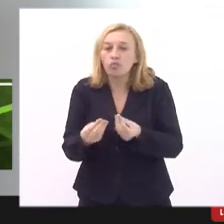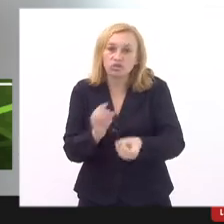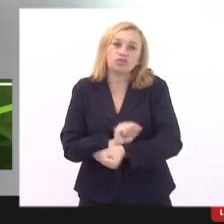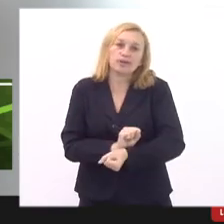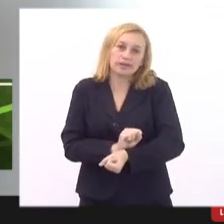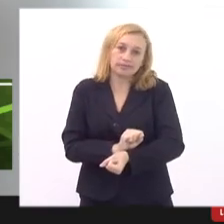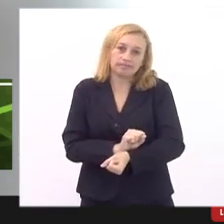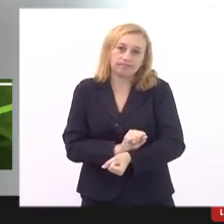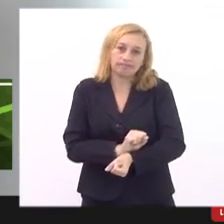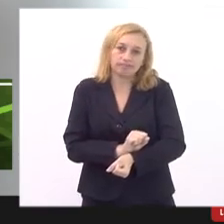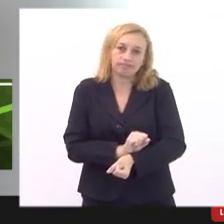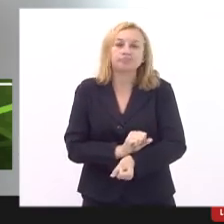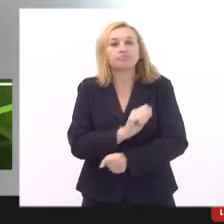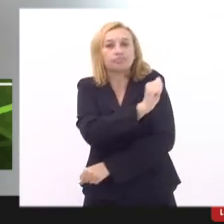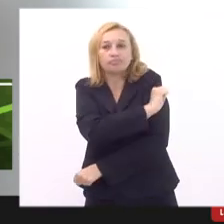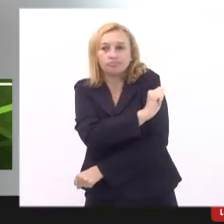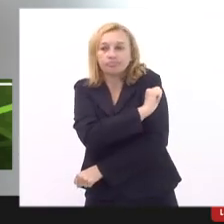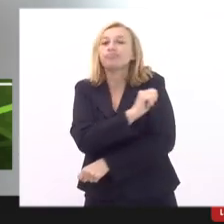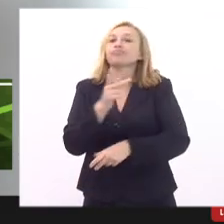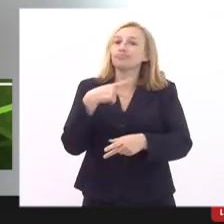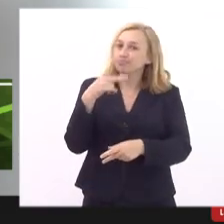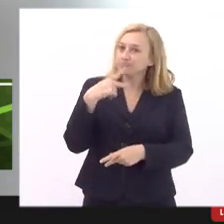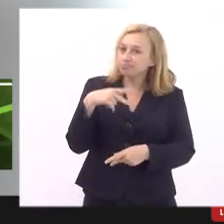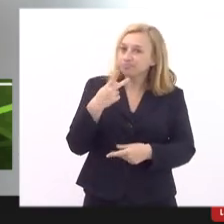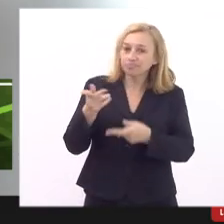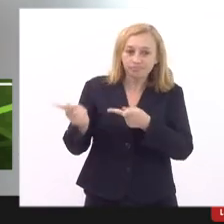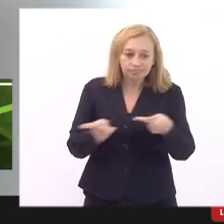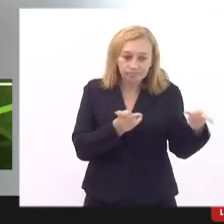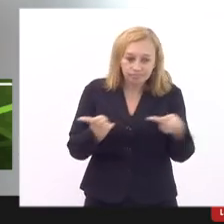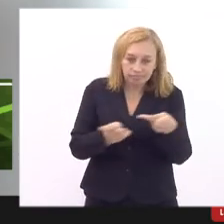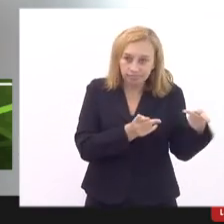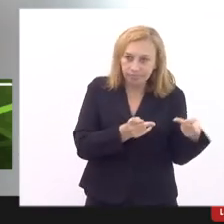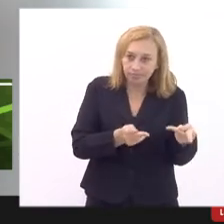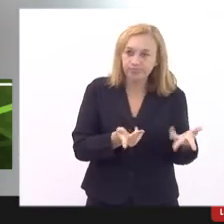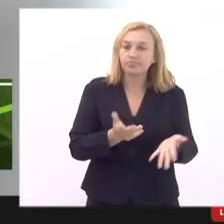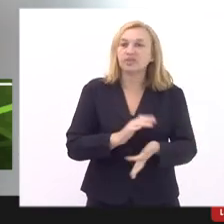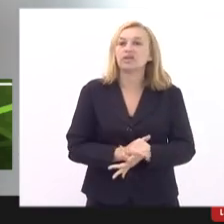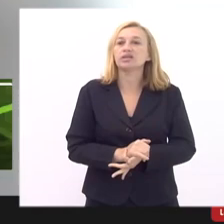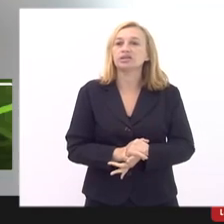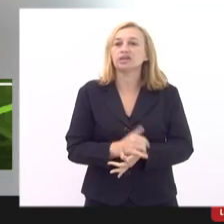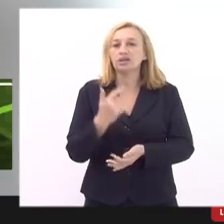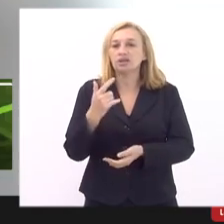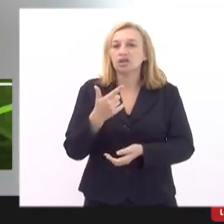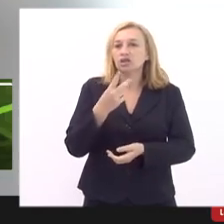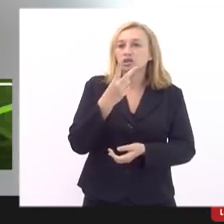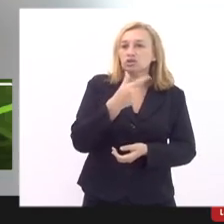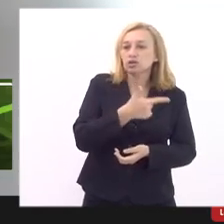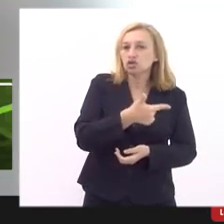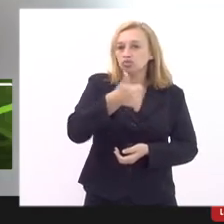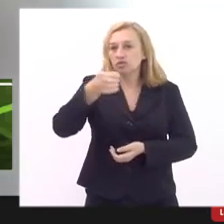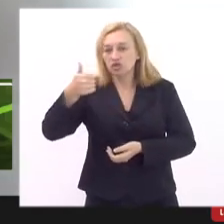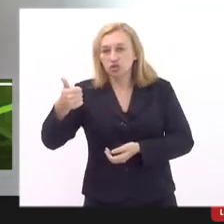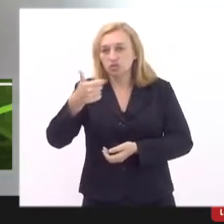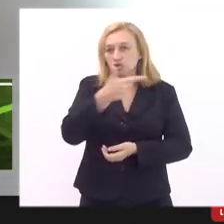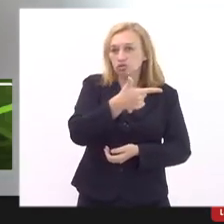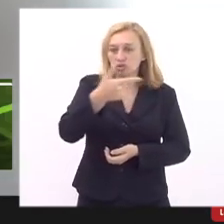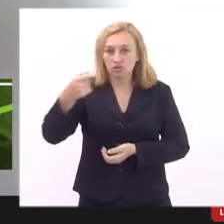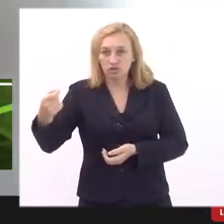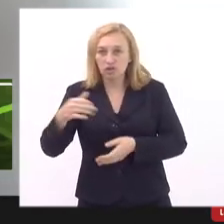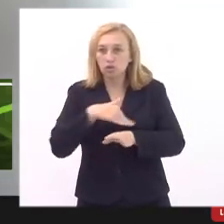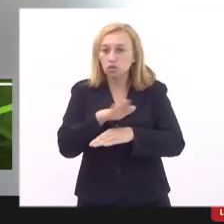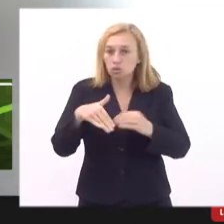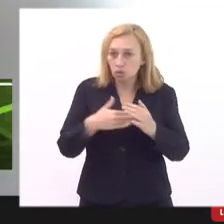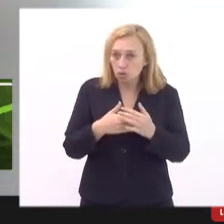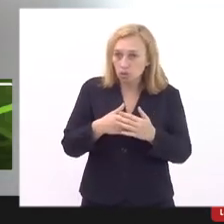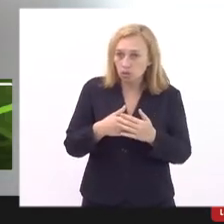e os alunos tem falado nas visitas a gente fez a gente fez aí ao longo de 2021 2020 todo o colegiado